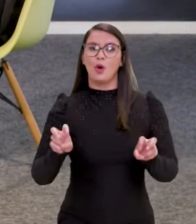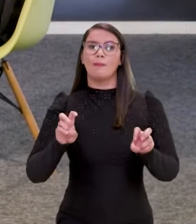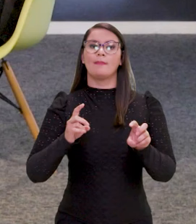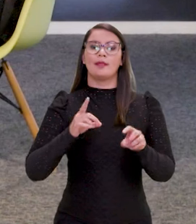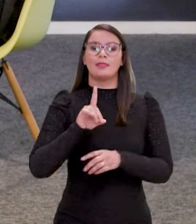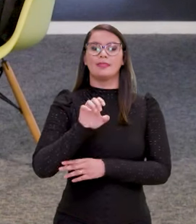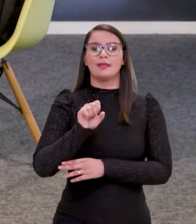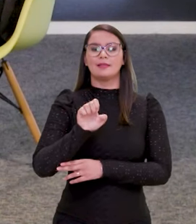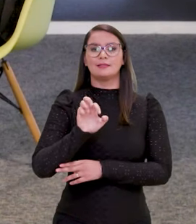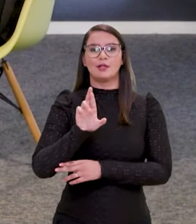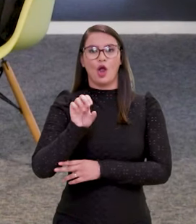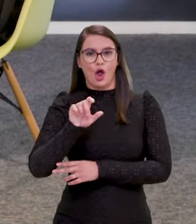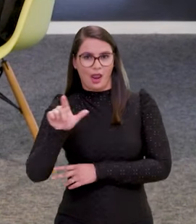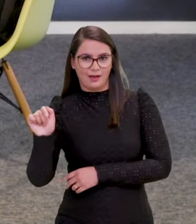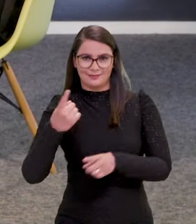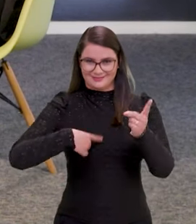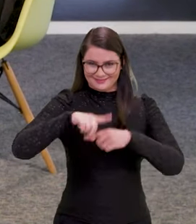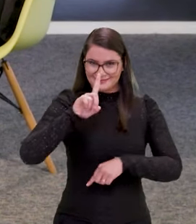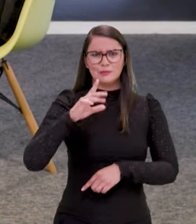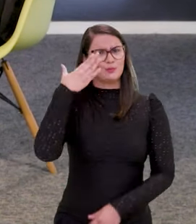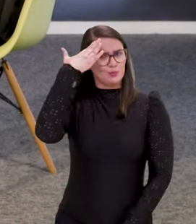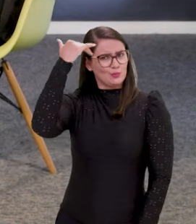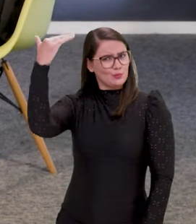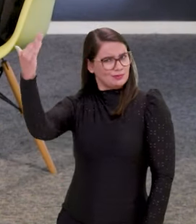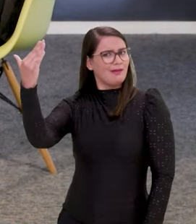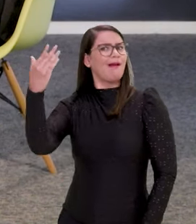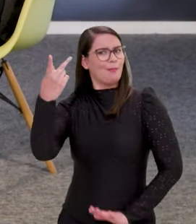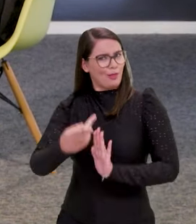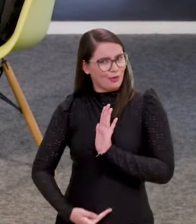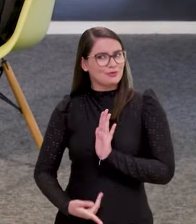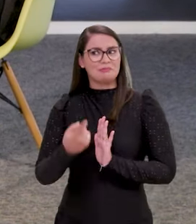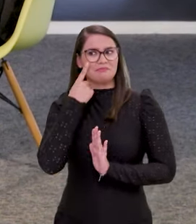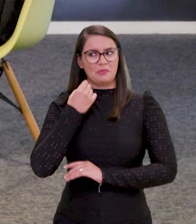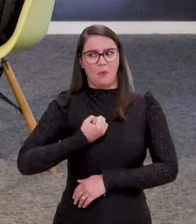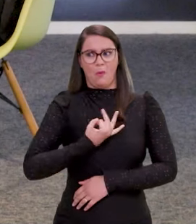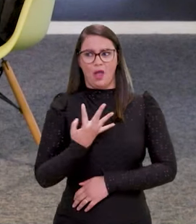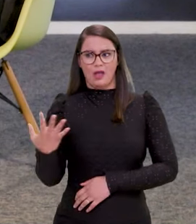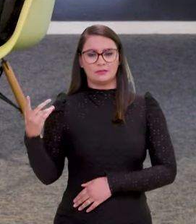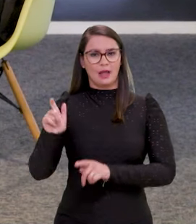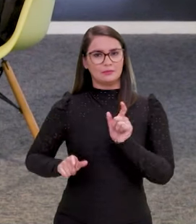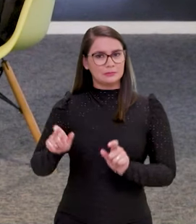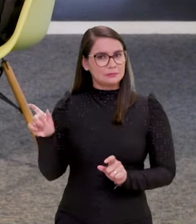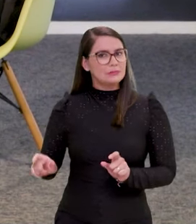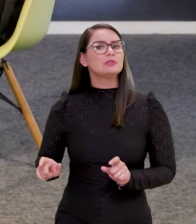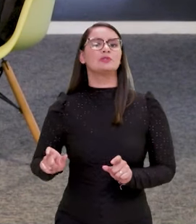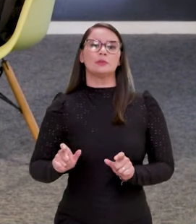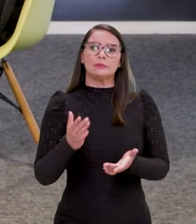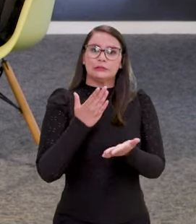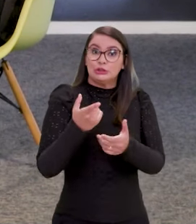do desenrola, que é um programa que foi um sucesso, está sendo um sucesso, né? A gente está vendo aí os números das pessoas realmente